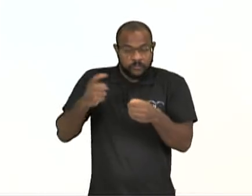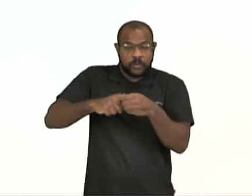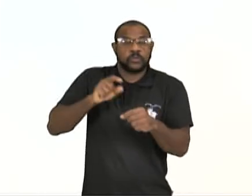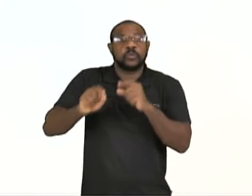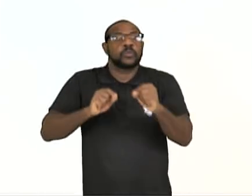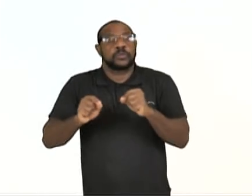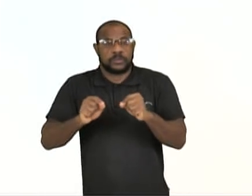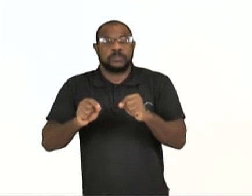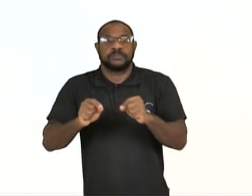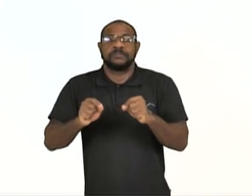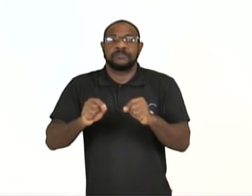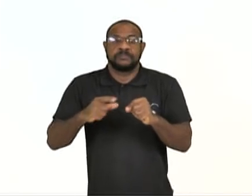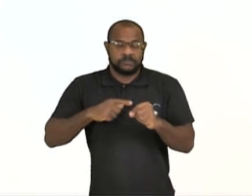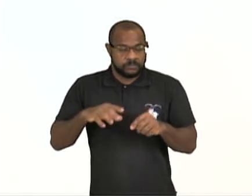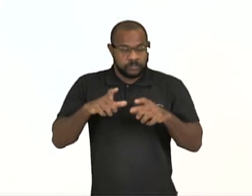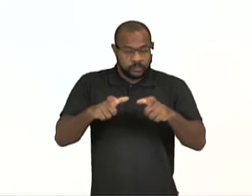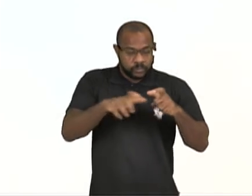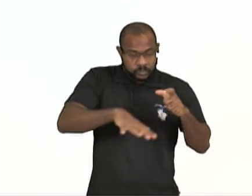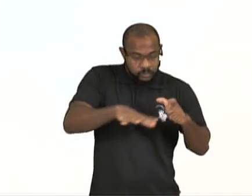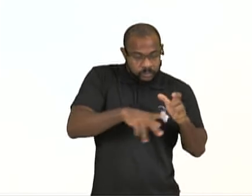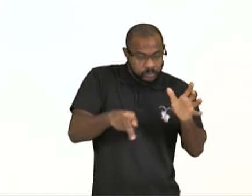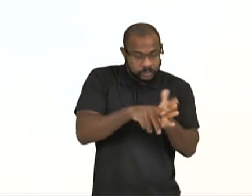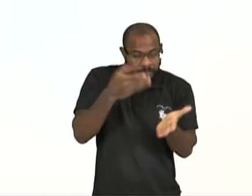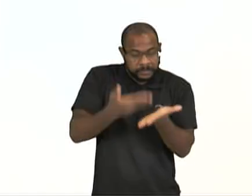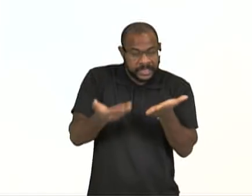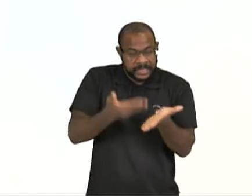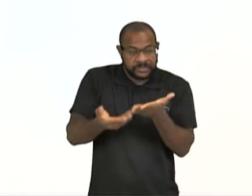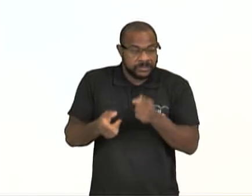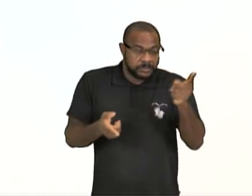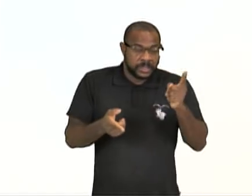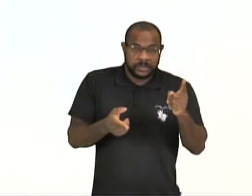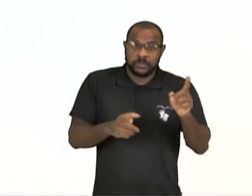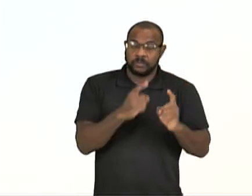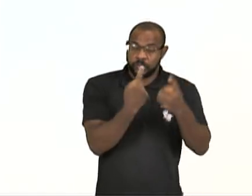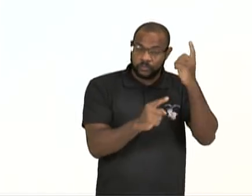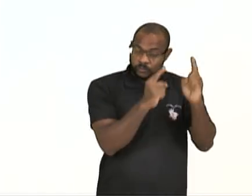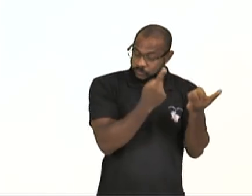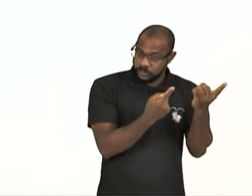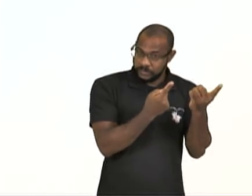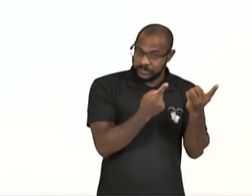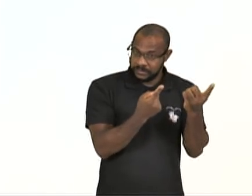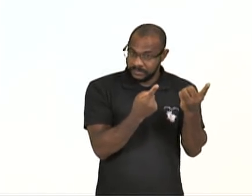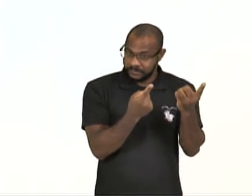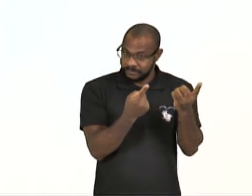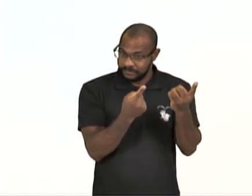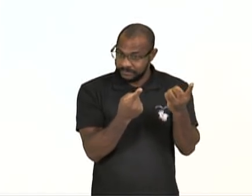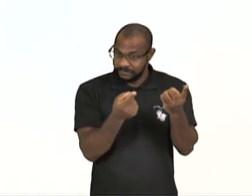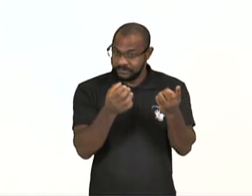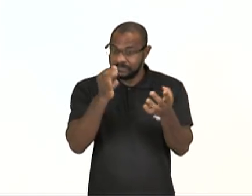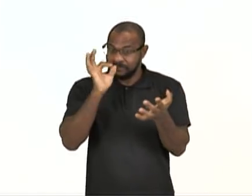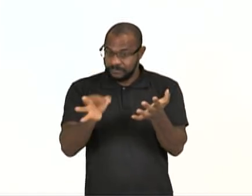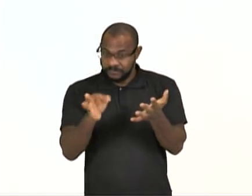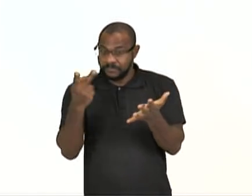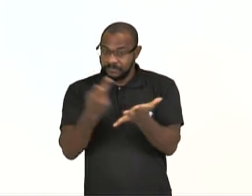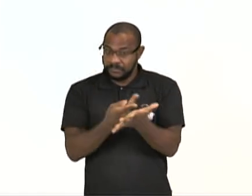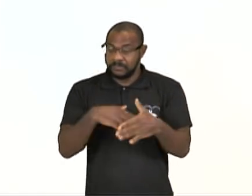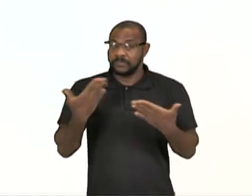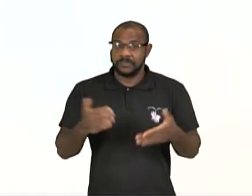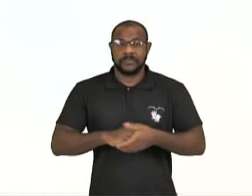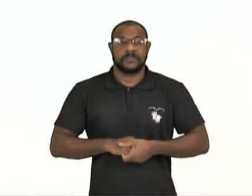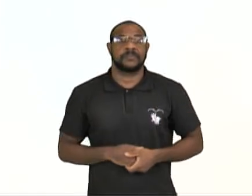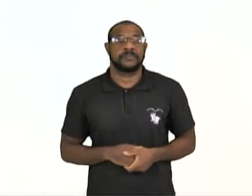do domínio sobre a região perdida para o Chile. Isso é verdade ou é mentira? Letra D, em